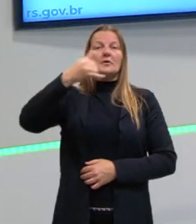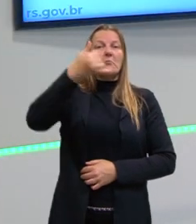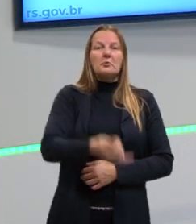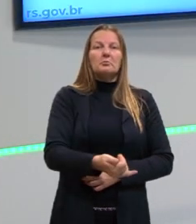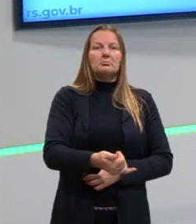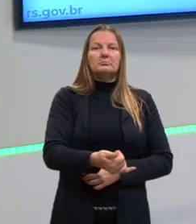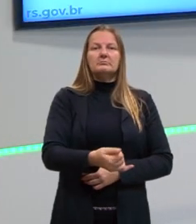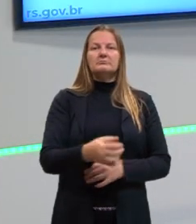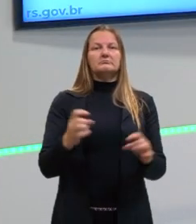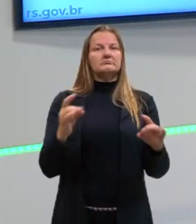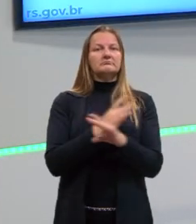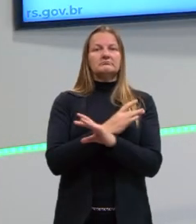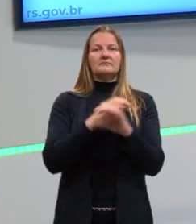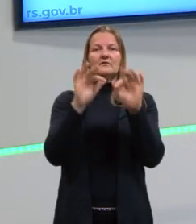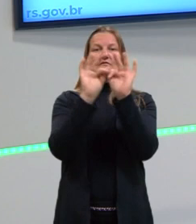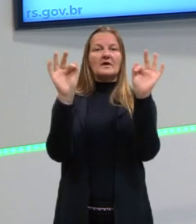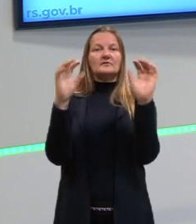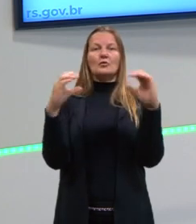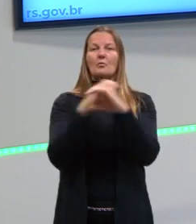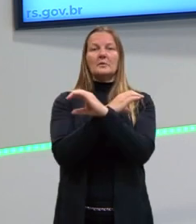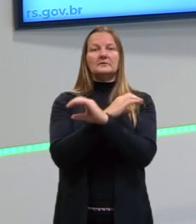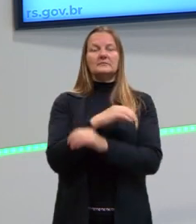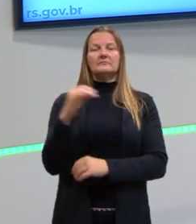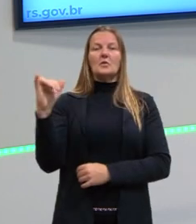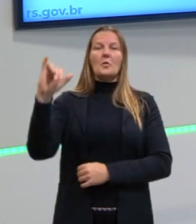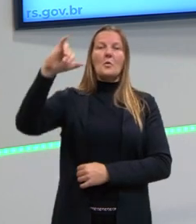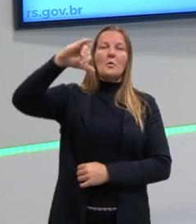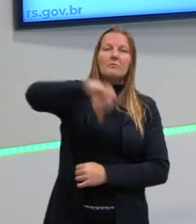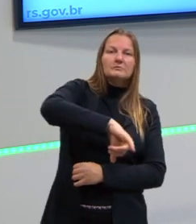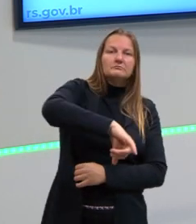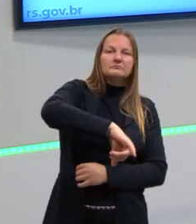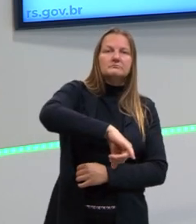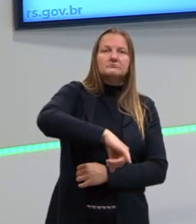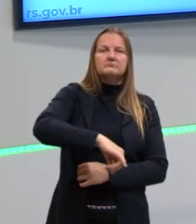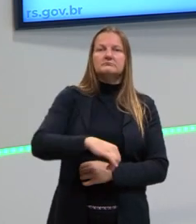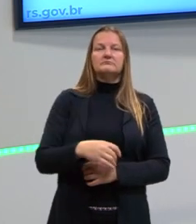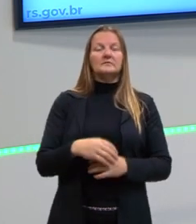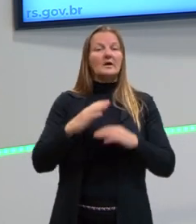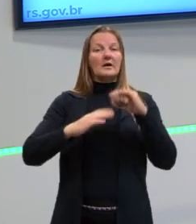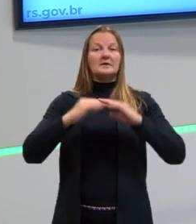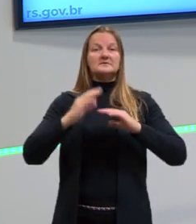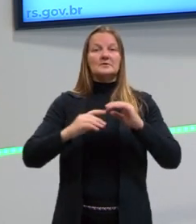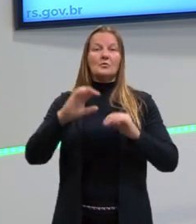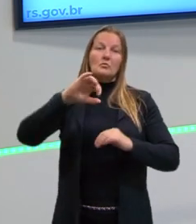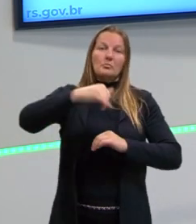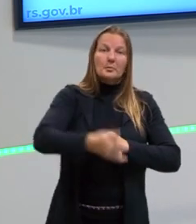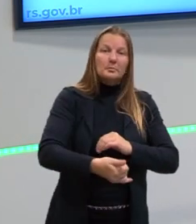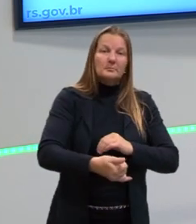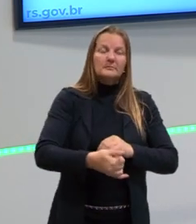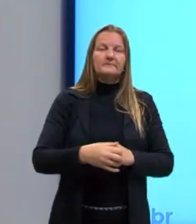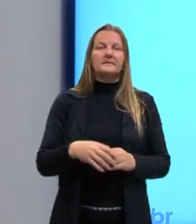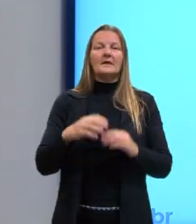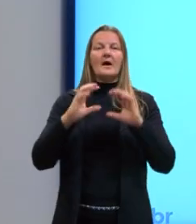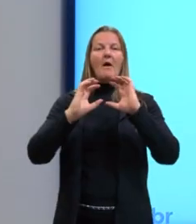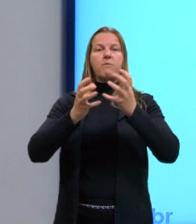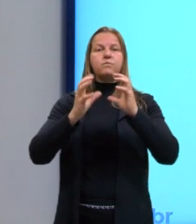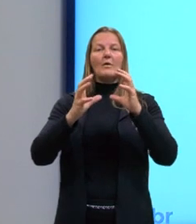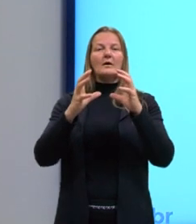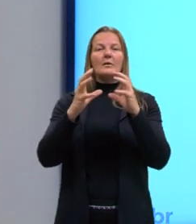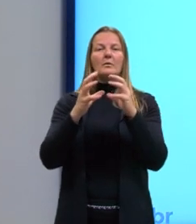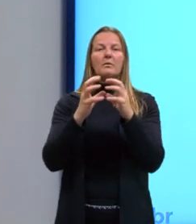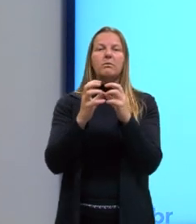a frase está completa. No momento que eu falo isso, vocês entendem a ação que ocorreu. A bola murchou,